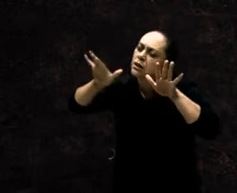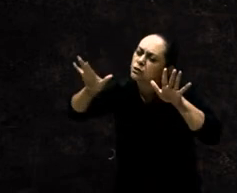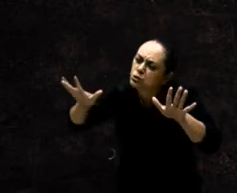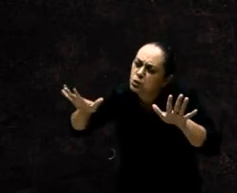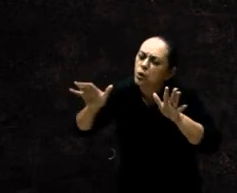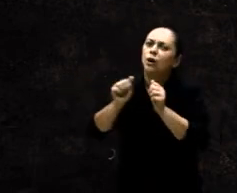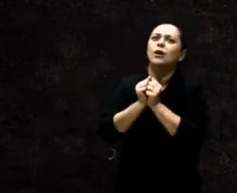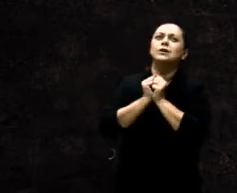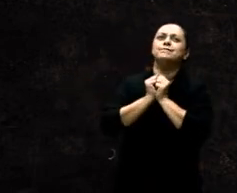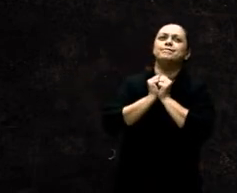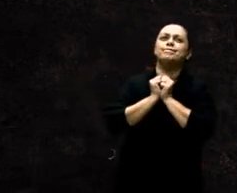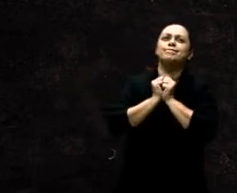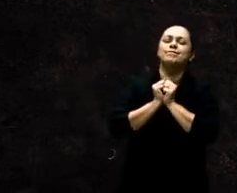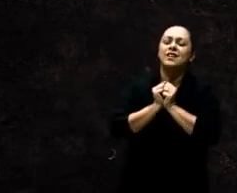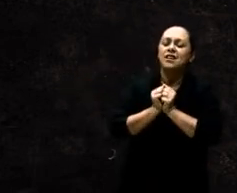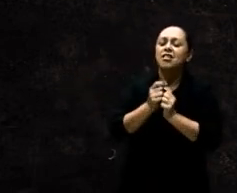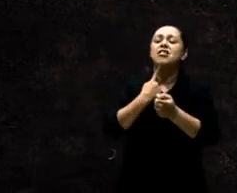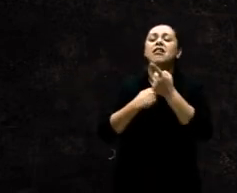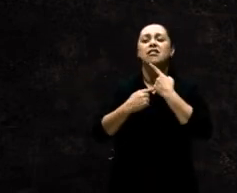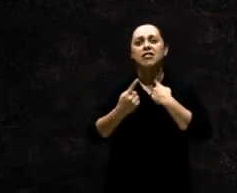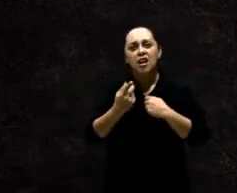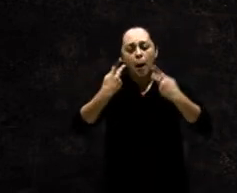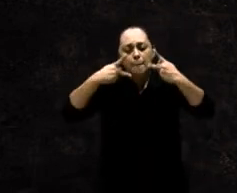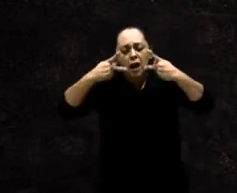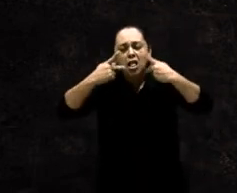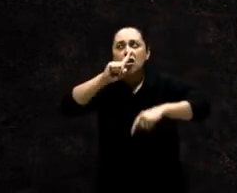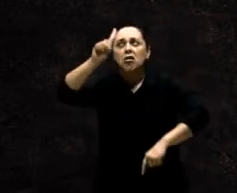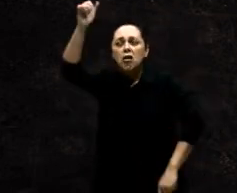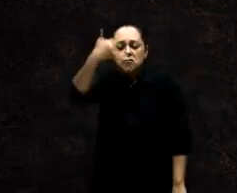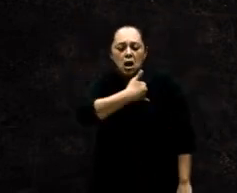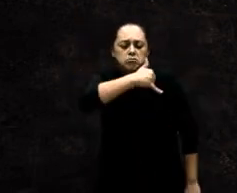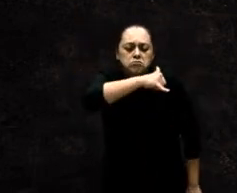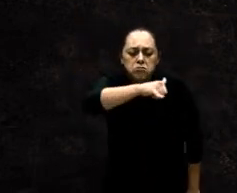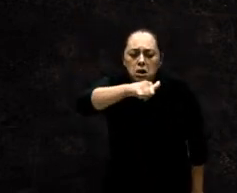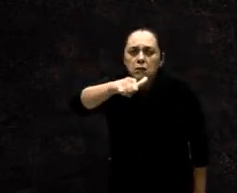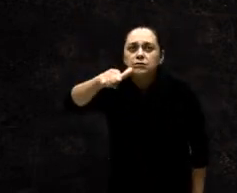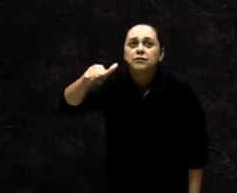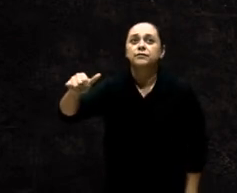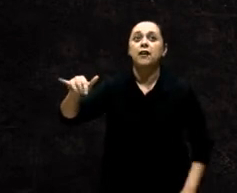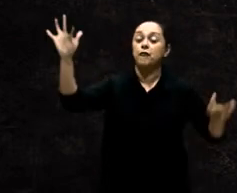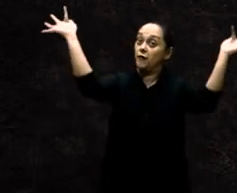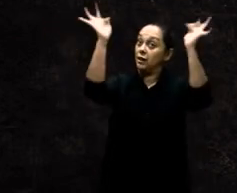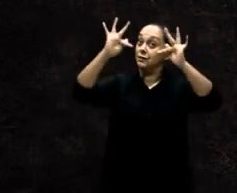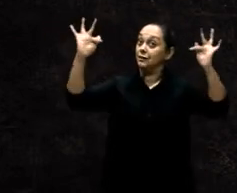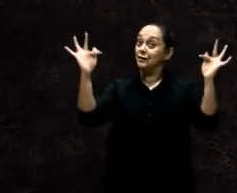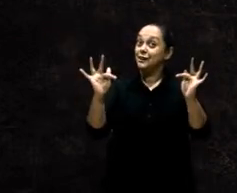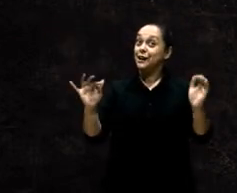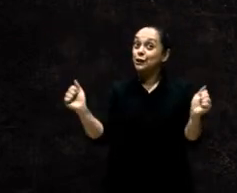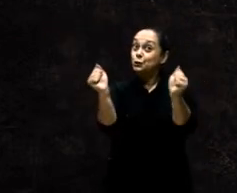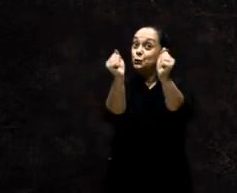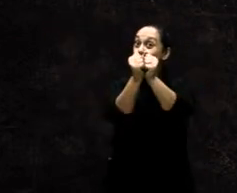servir bem o Senhor e a igreja aqui. Muito feliz de estar acompanhado da Fernanda, João